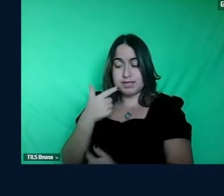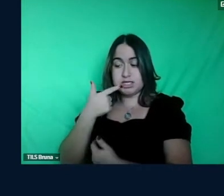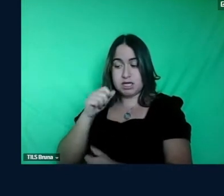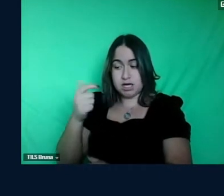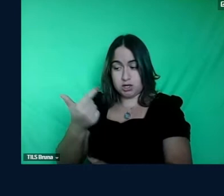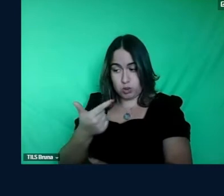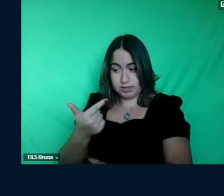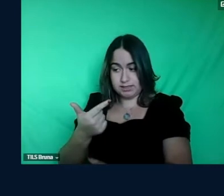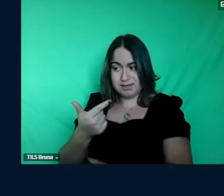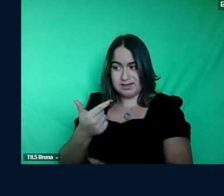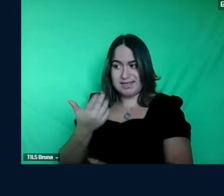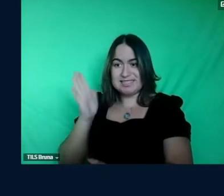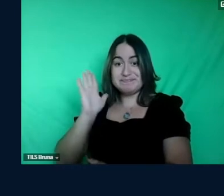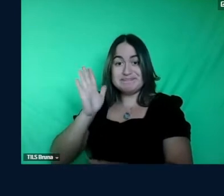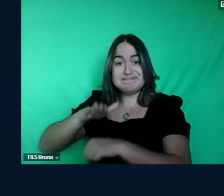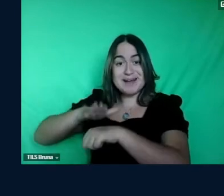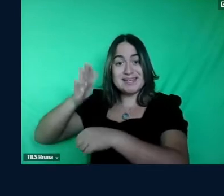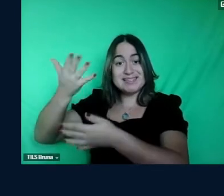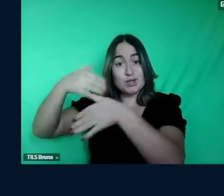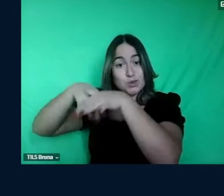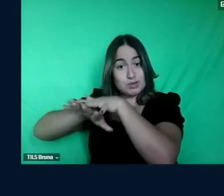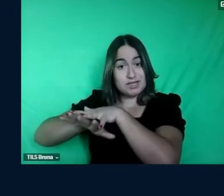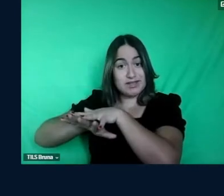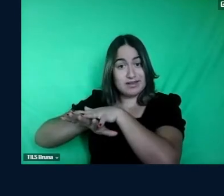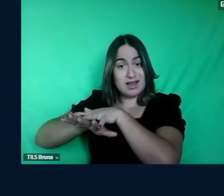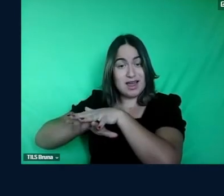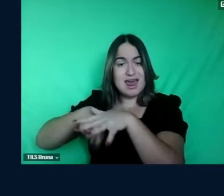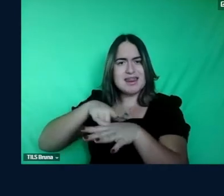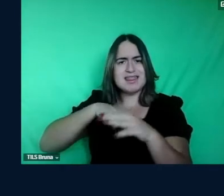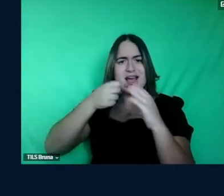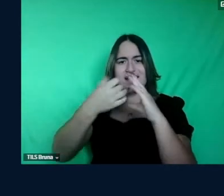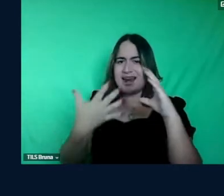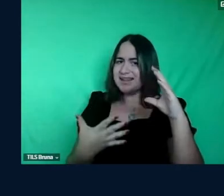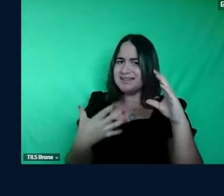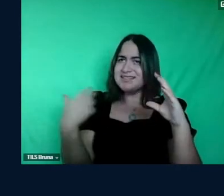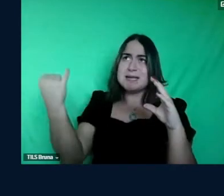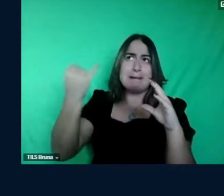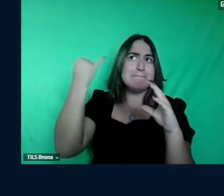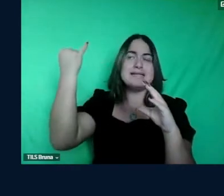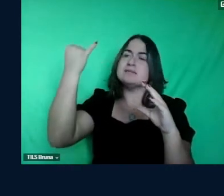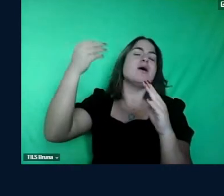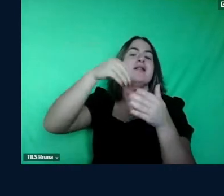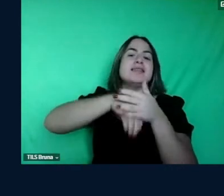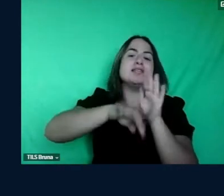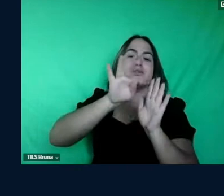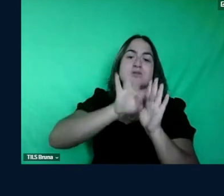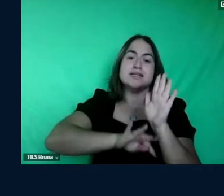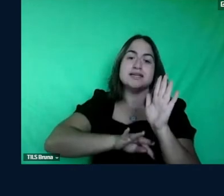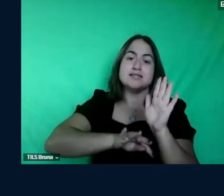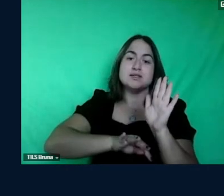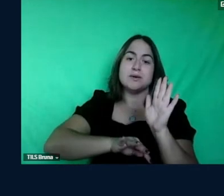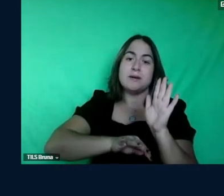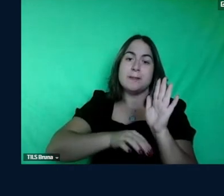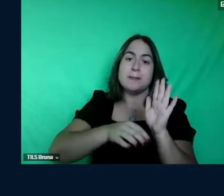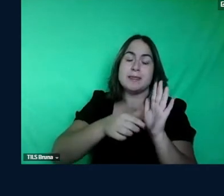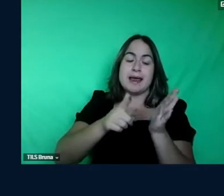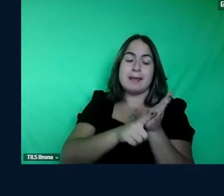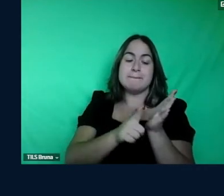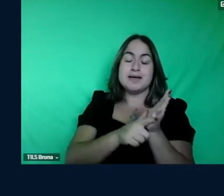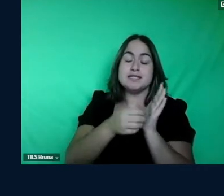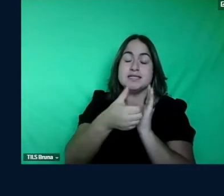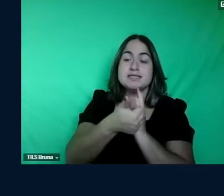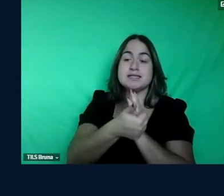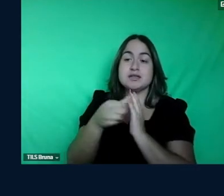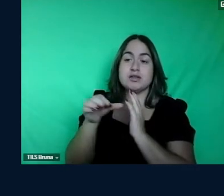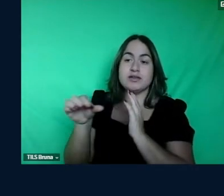e nessa inclusiva tem outro aspecto que é fundamental no texto de Pravú do ano 89 ele vai falar então que